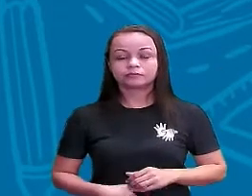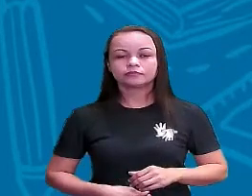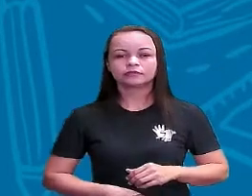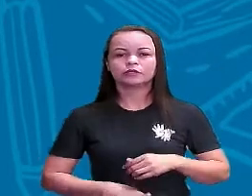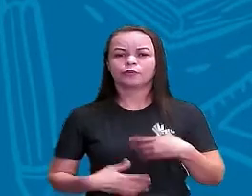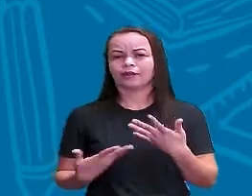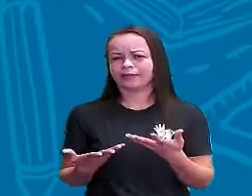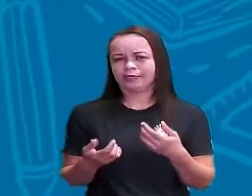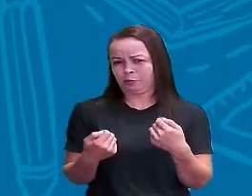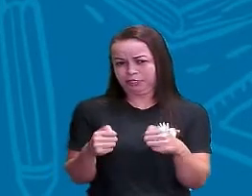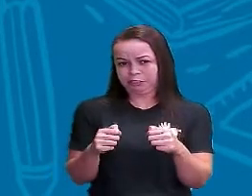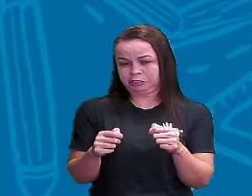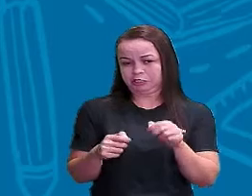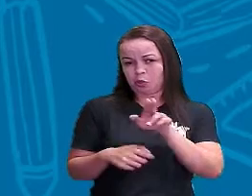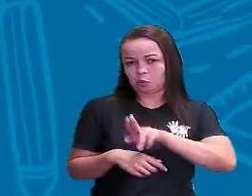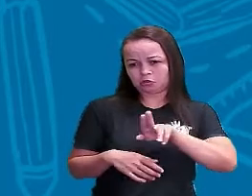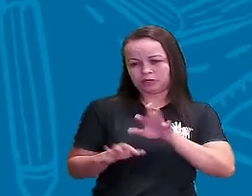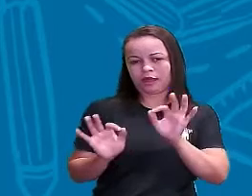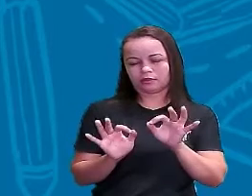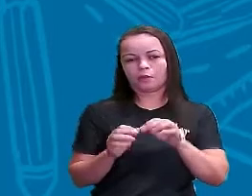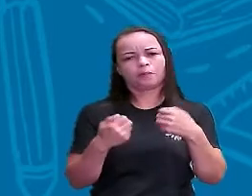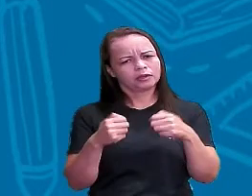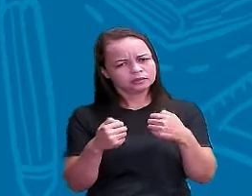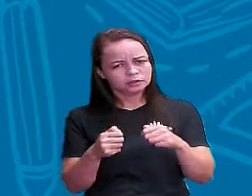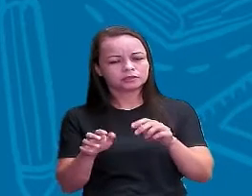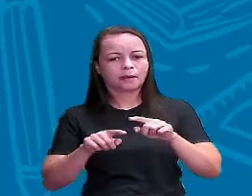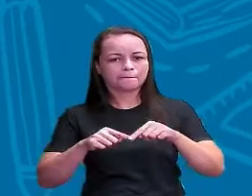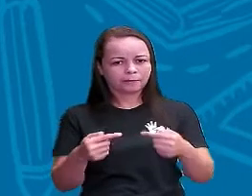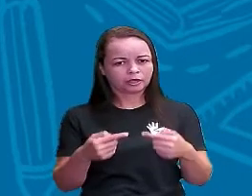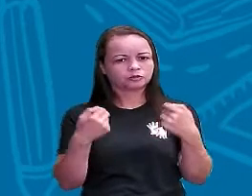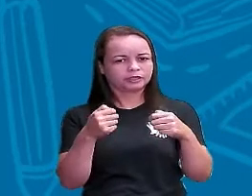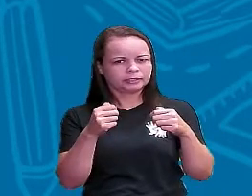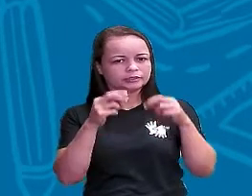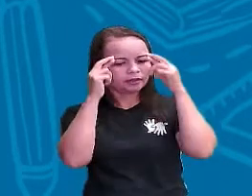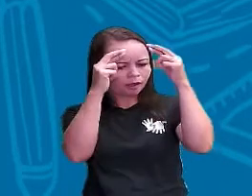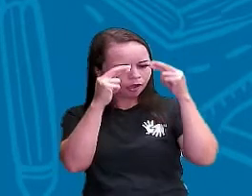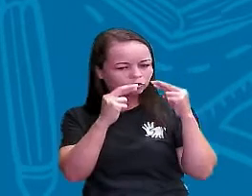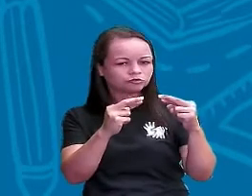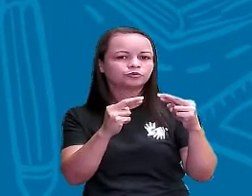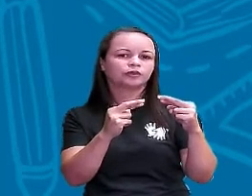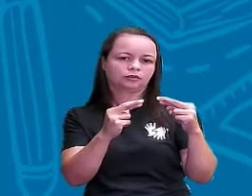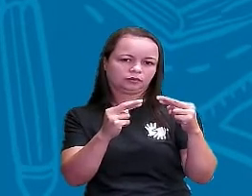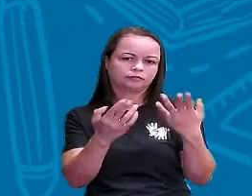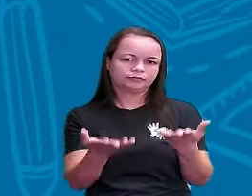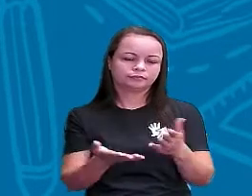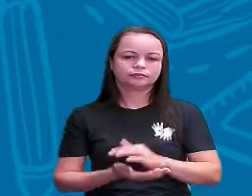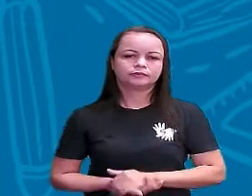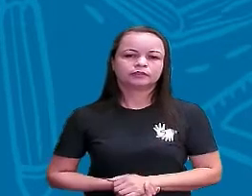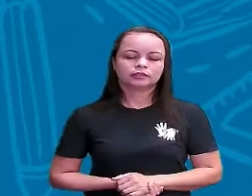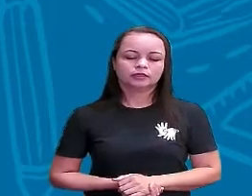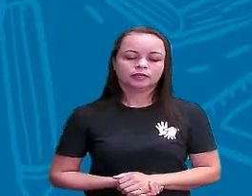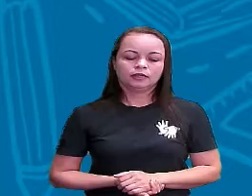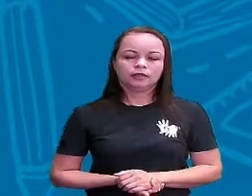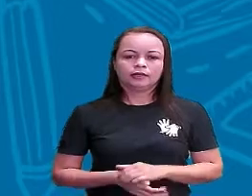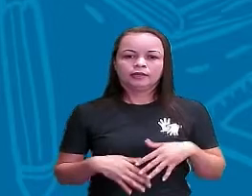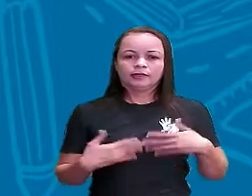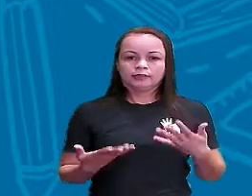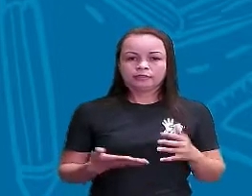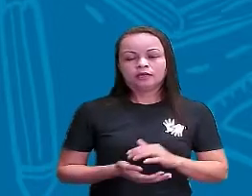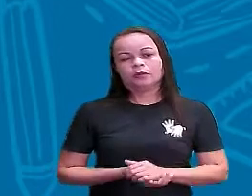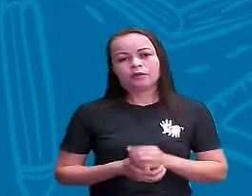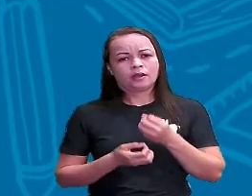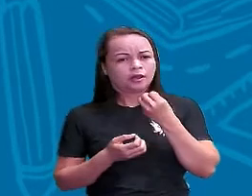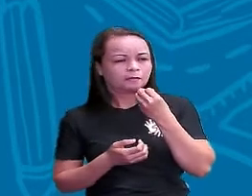devemos usar Nós devemos respeitar O seu limite Está certo? Então crianças É bom